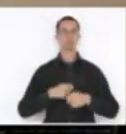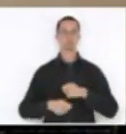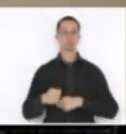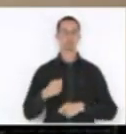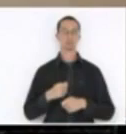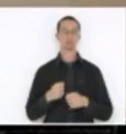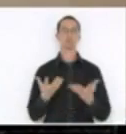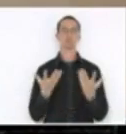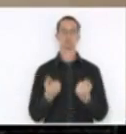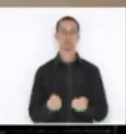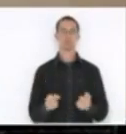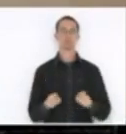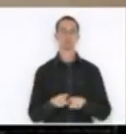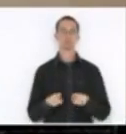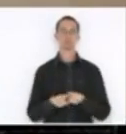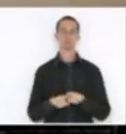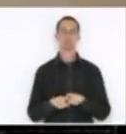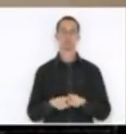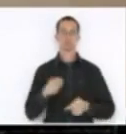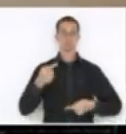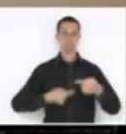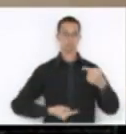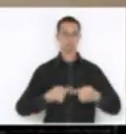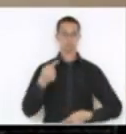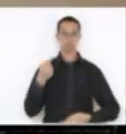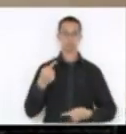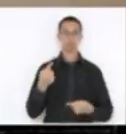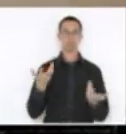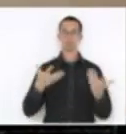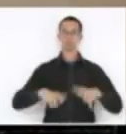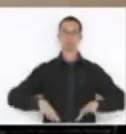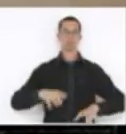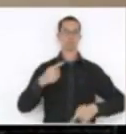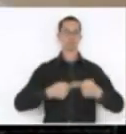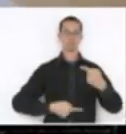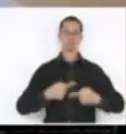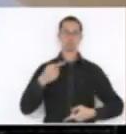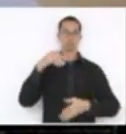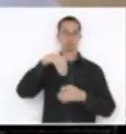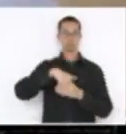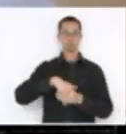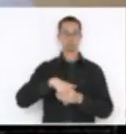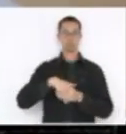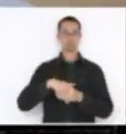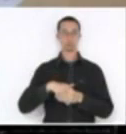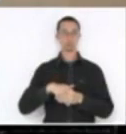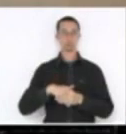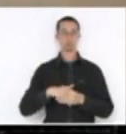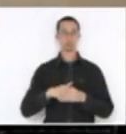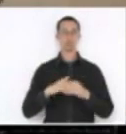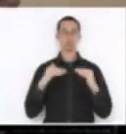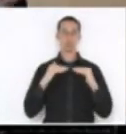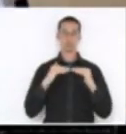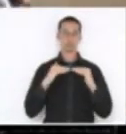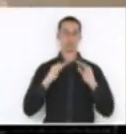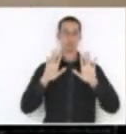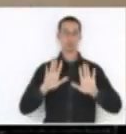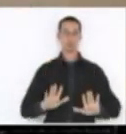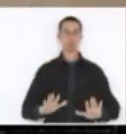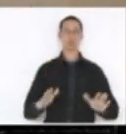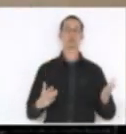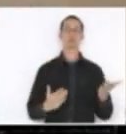Serviço Público, em discussão, não havendo o que queira discutir em votação. Quem estiver de acordo permaneça como está